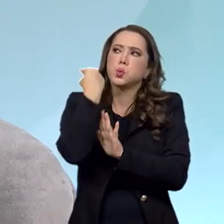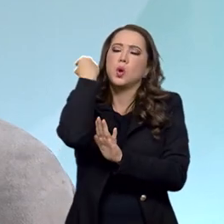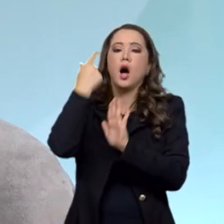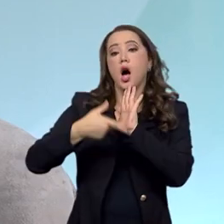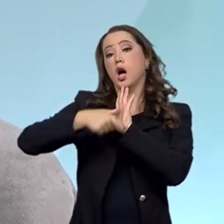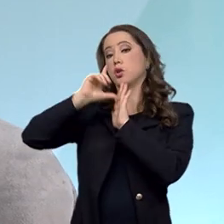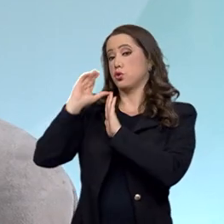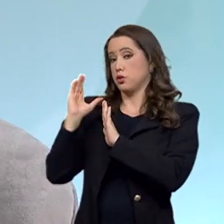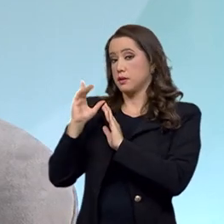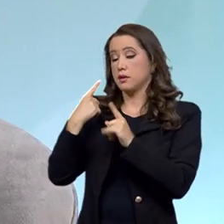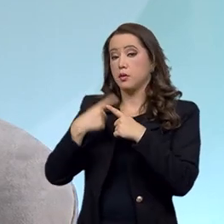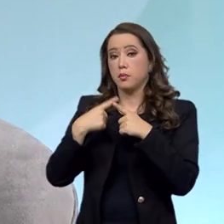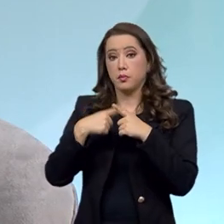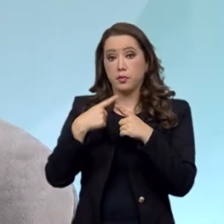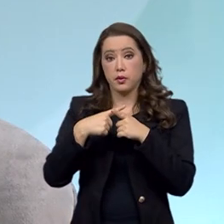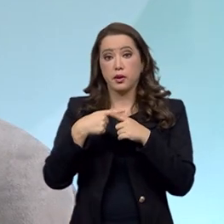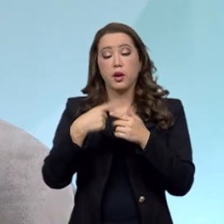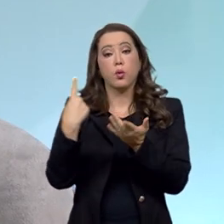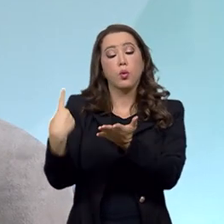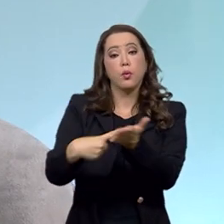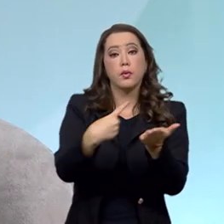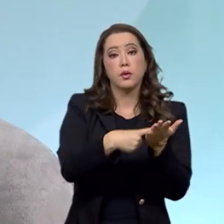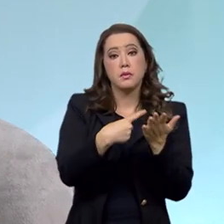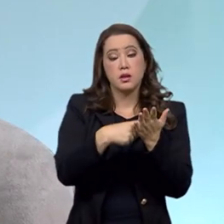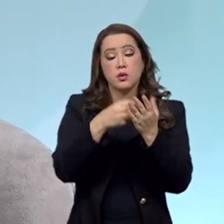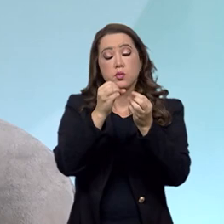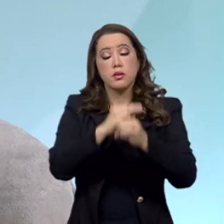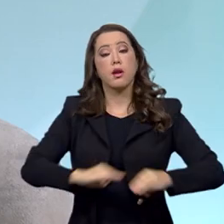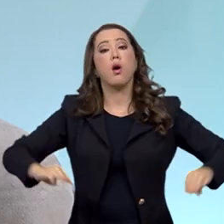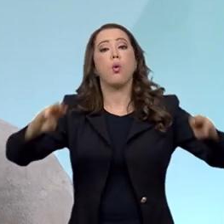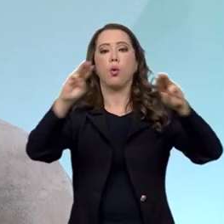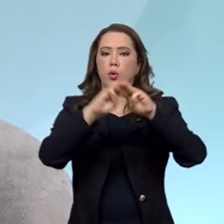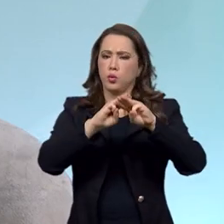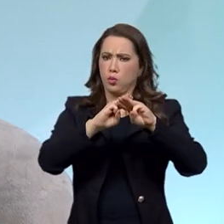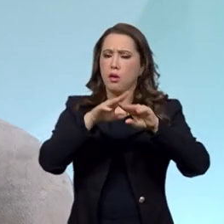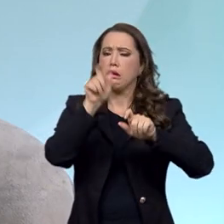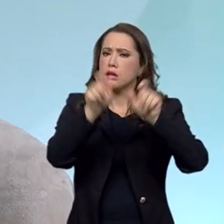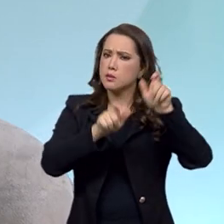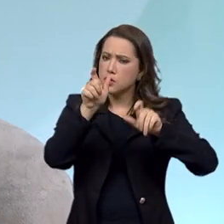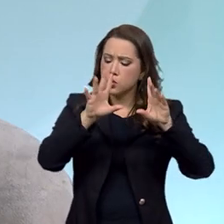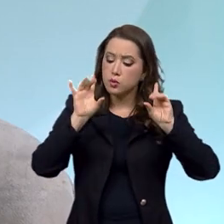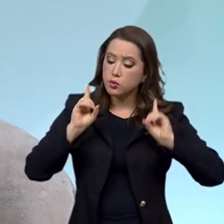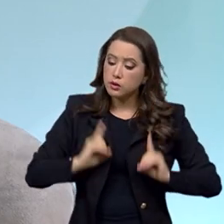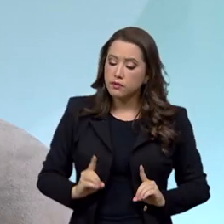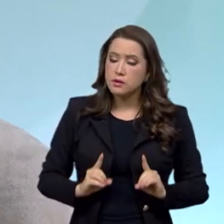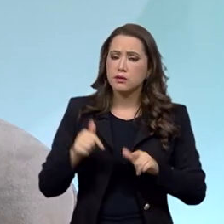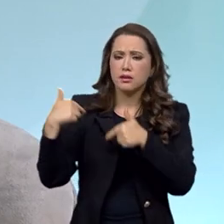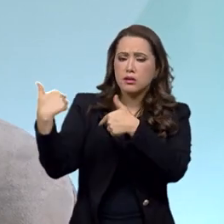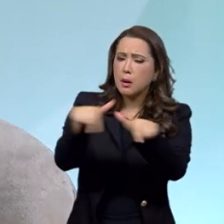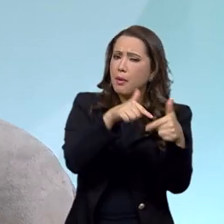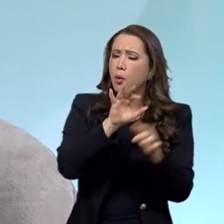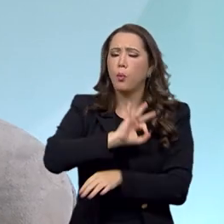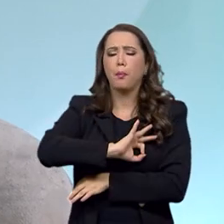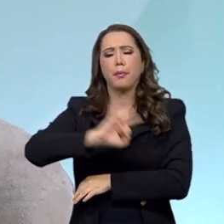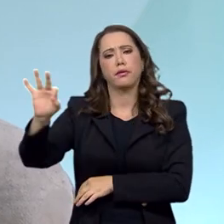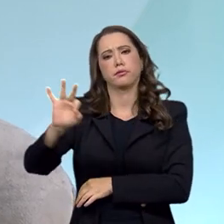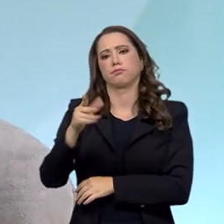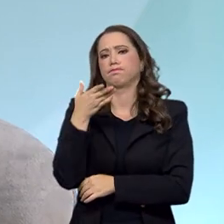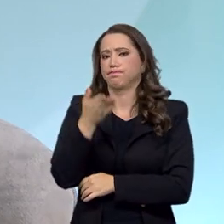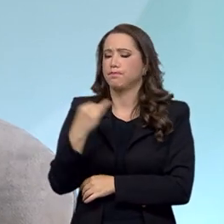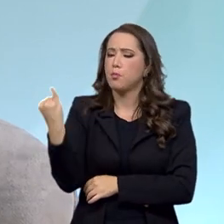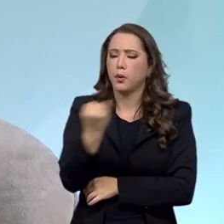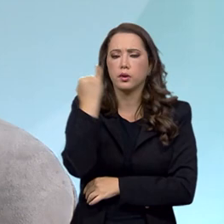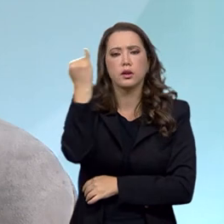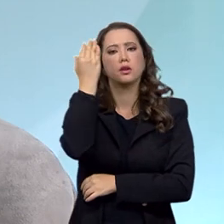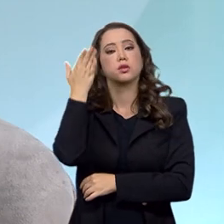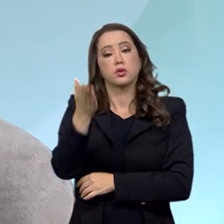sobre os Direitos das Pessoas com Deficiência das Nações Unidas, ela teve um papel relevantíssimo do ponto de vista